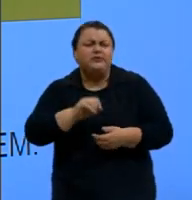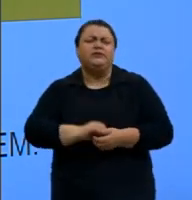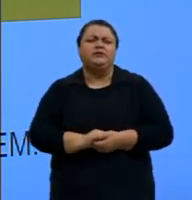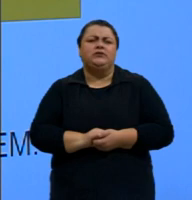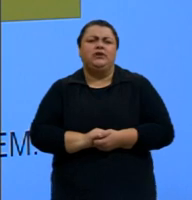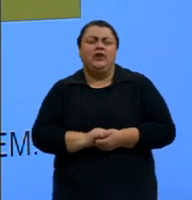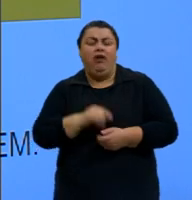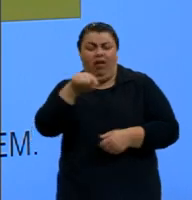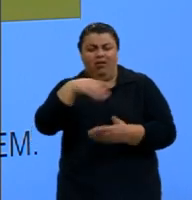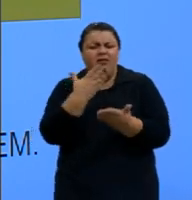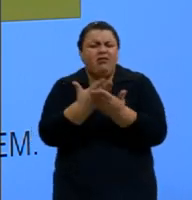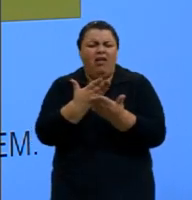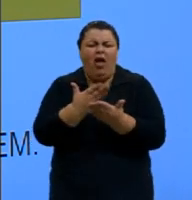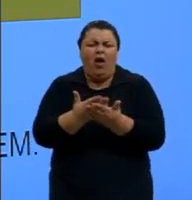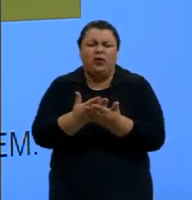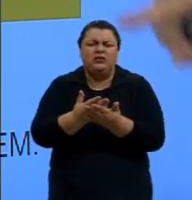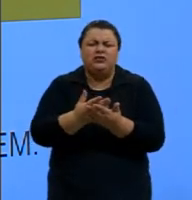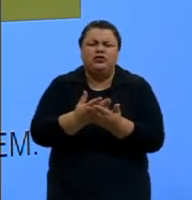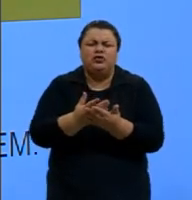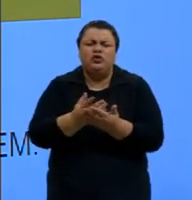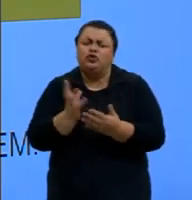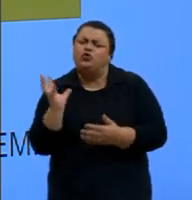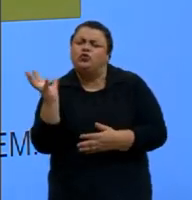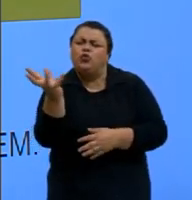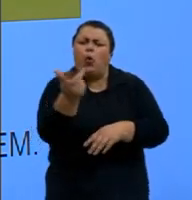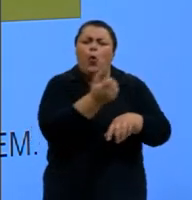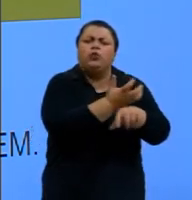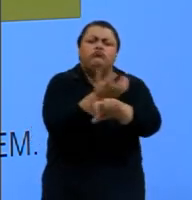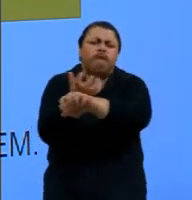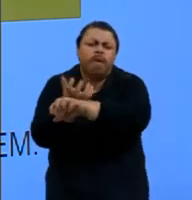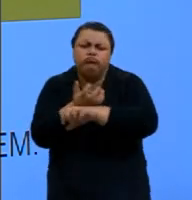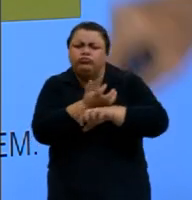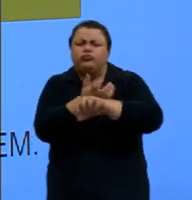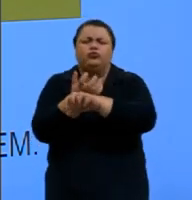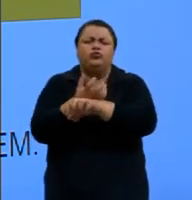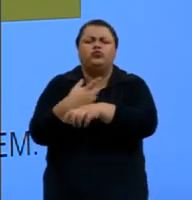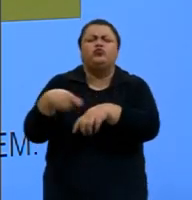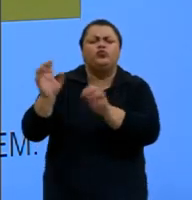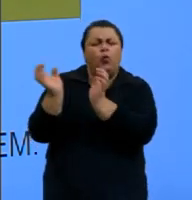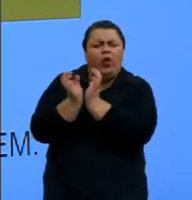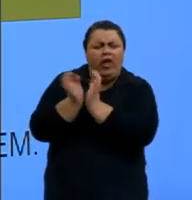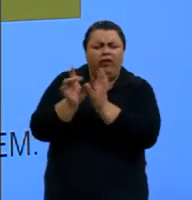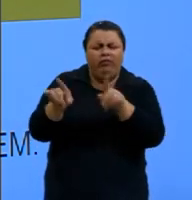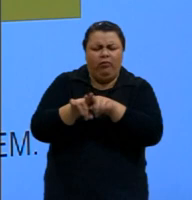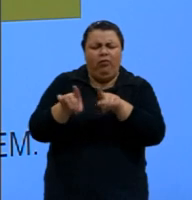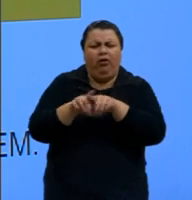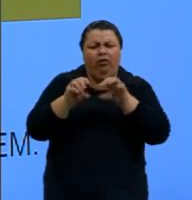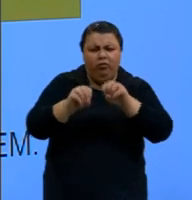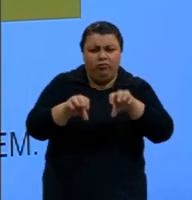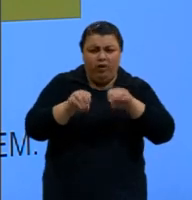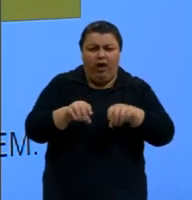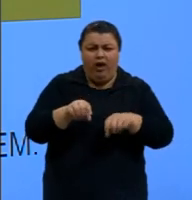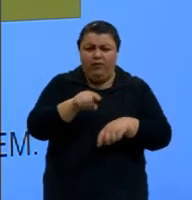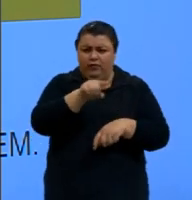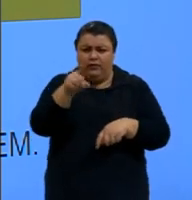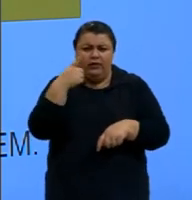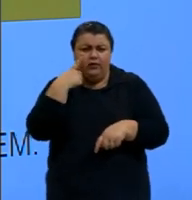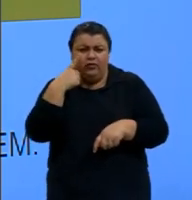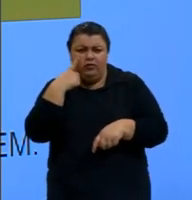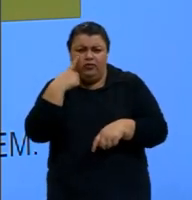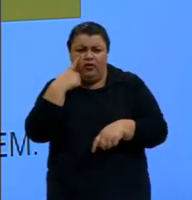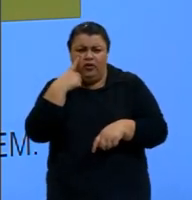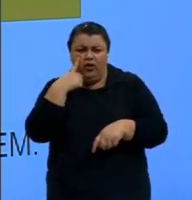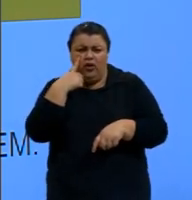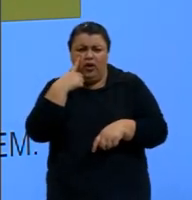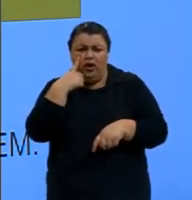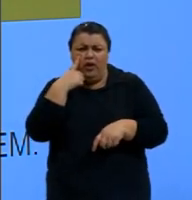essas aulas de todos os componentes curriculares, de todos os demais meus colegas que estarão aqui apresentando, sempre que você assistir, vai lá,